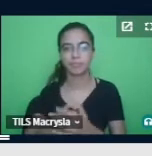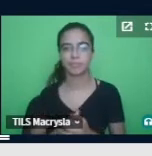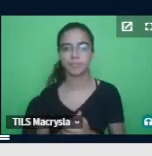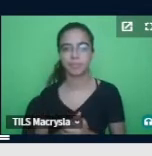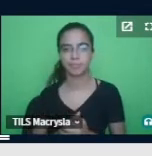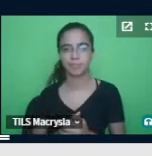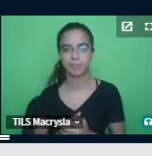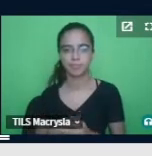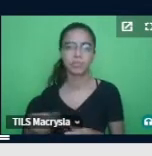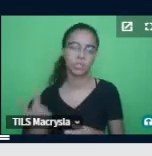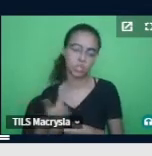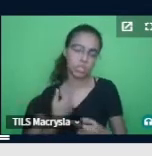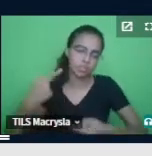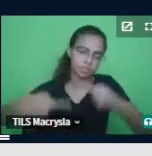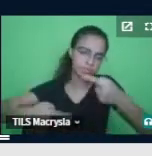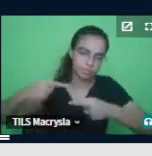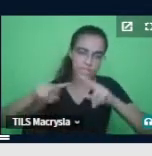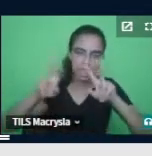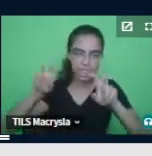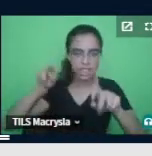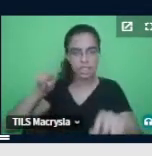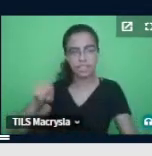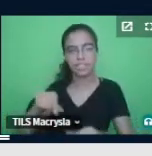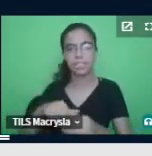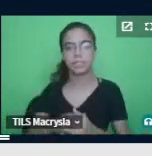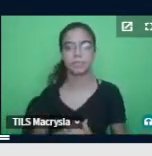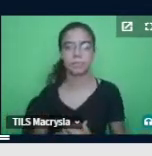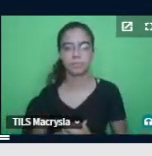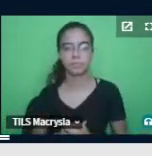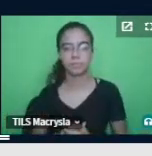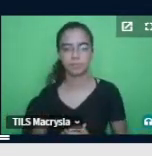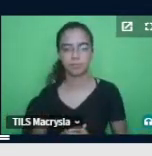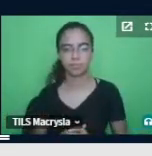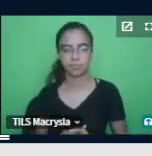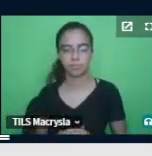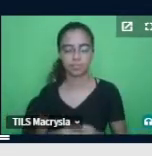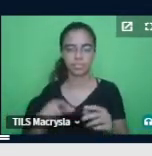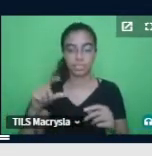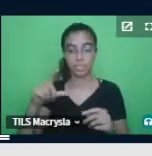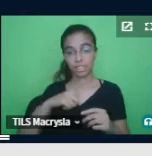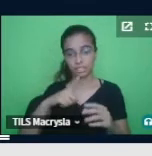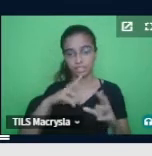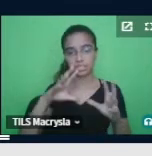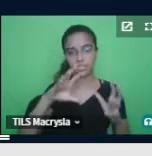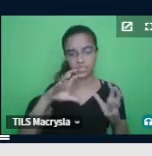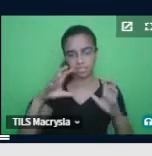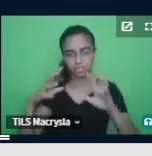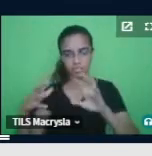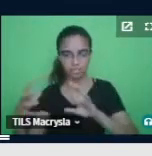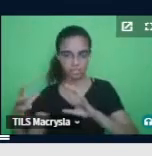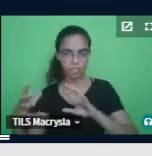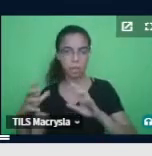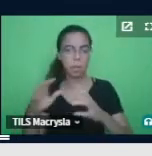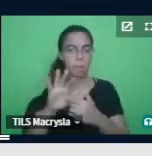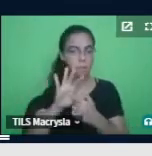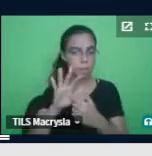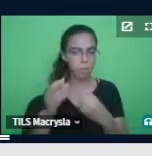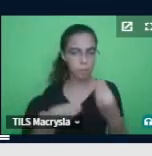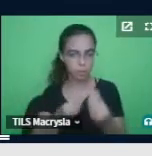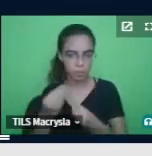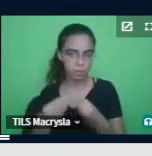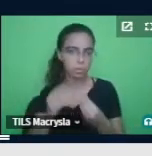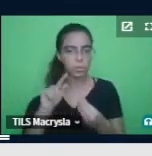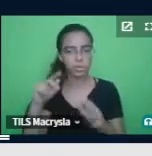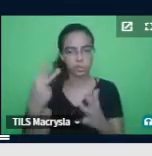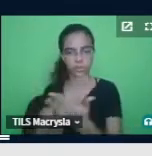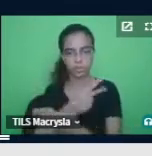questionamos essas funções. O que modelou a pesquisa, levou a pesquisa a ocorrer de uma certa forma, porque